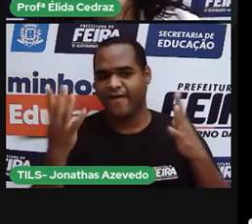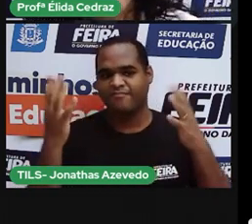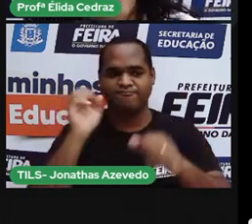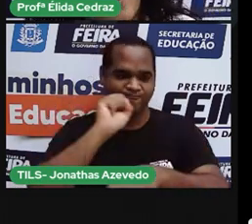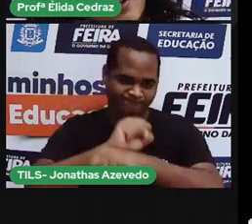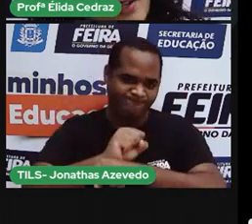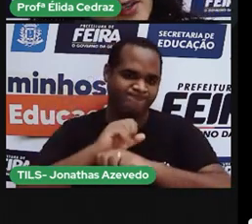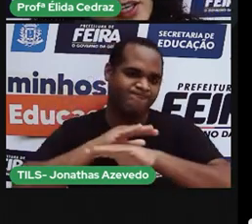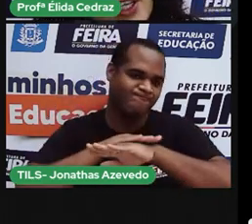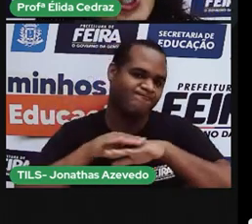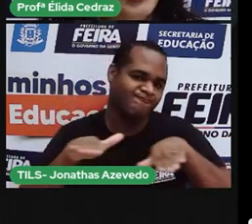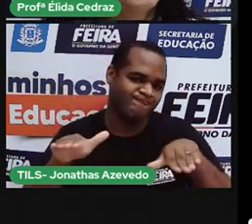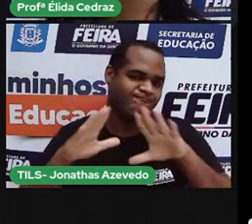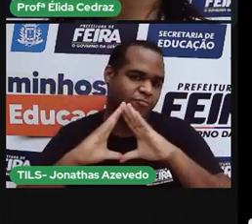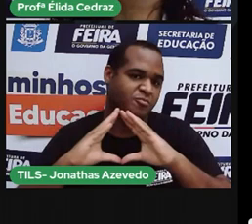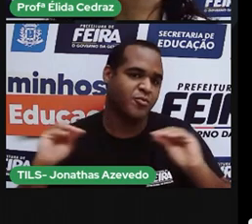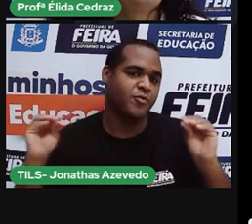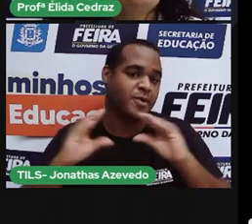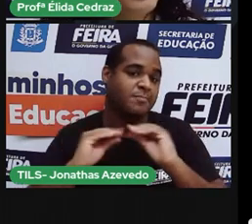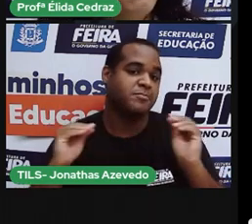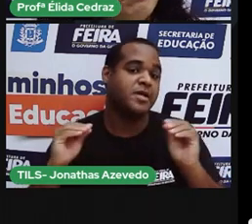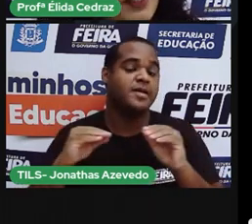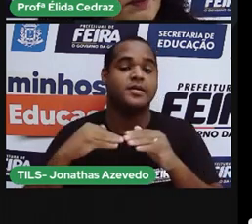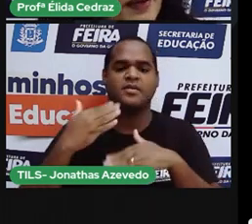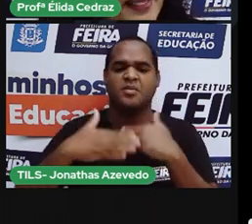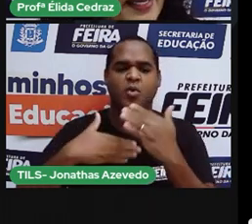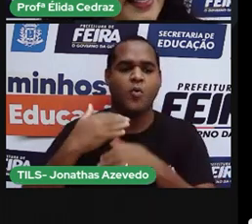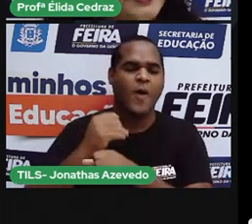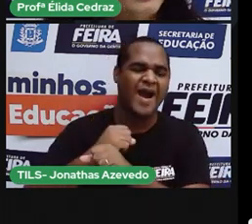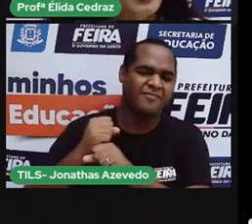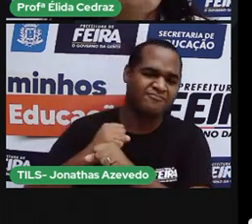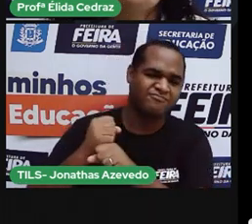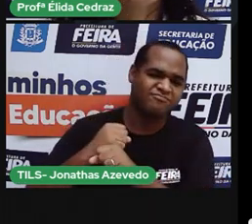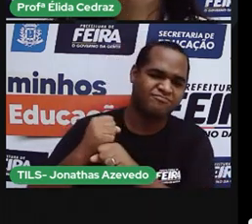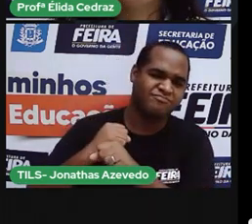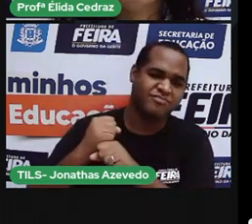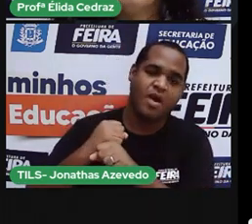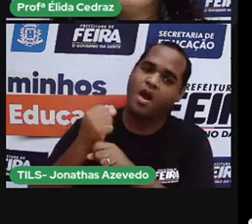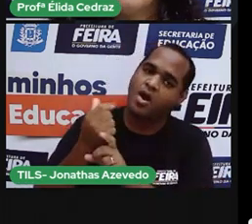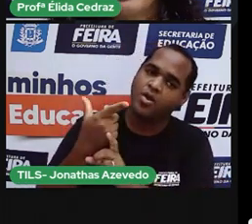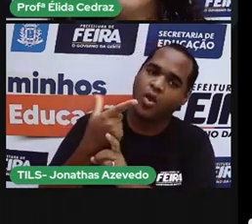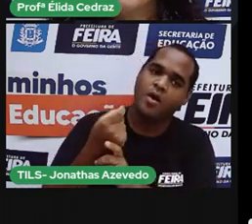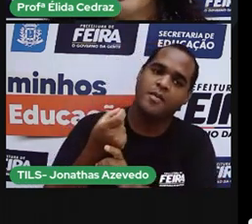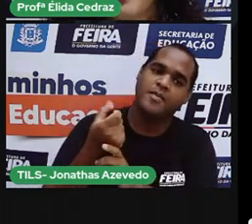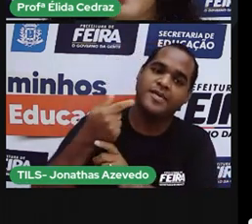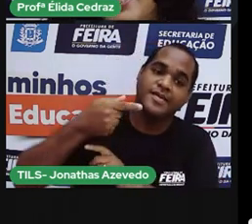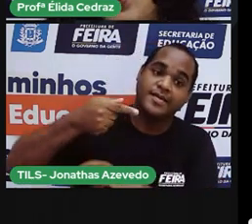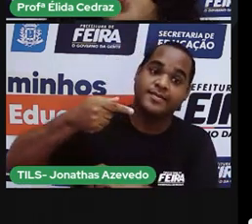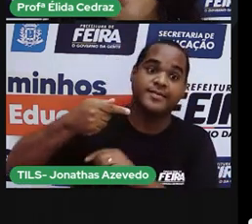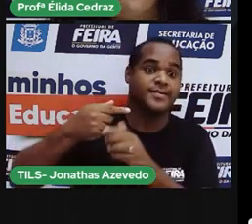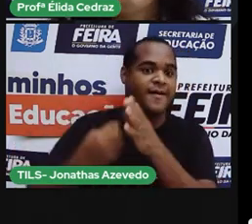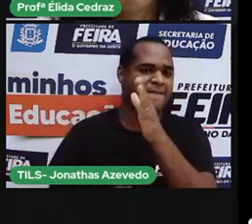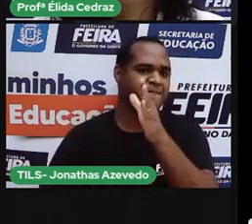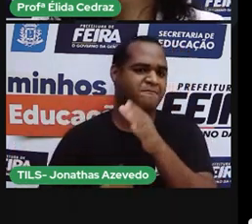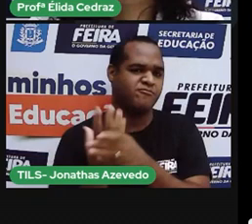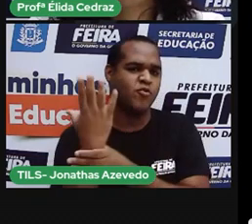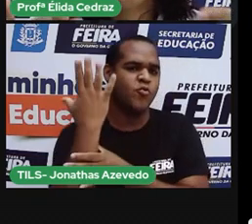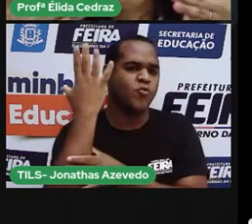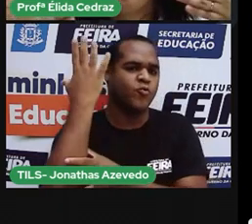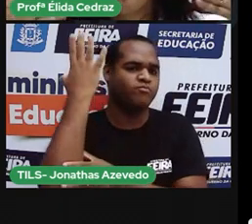tinha sido, ó, extinta, ficou um tempinho parada. Mas em 2007, essa turma